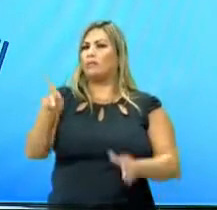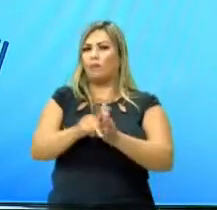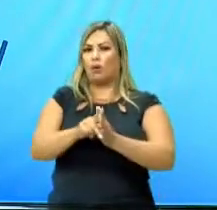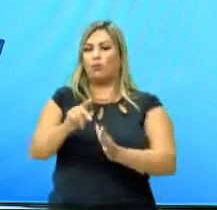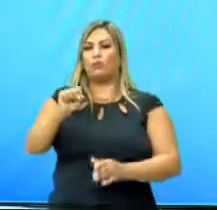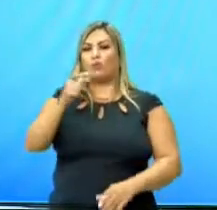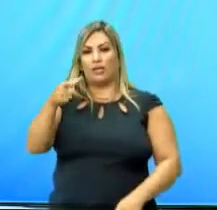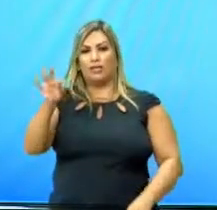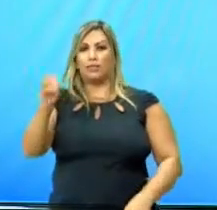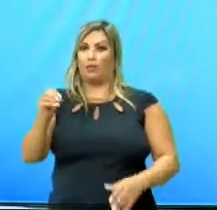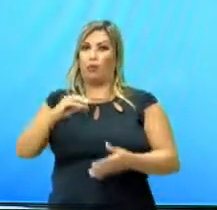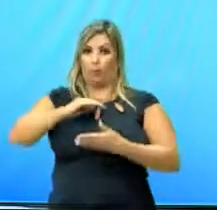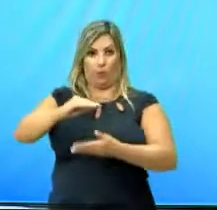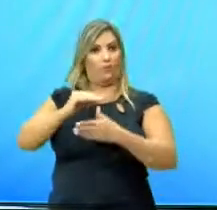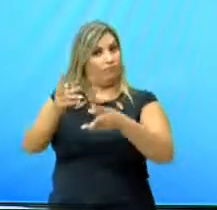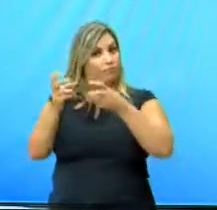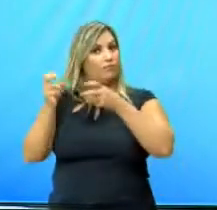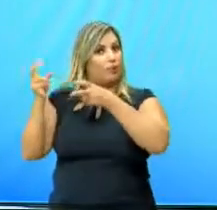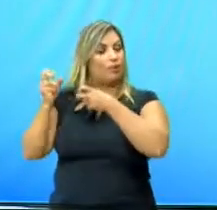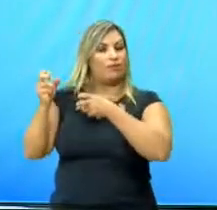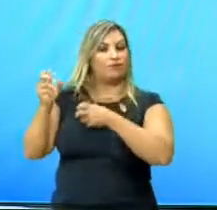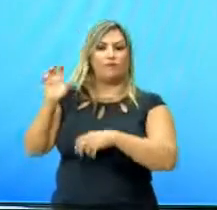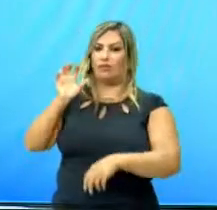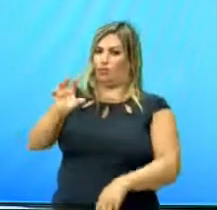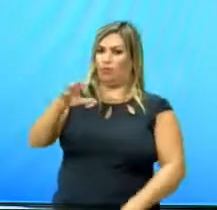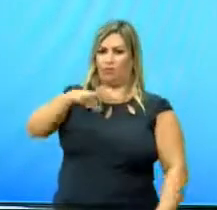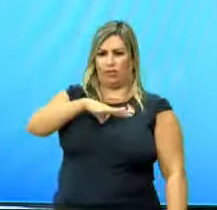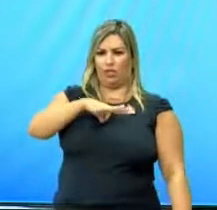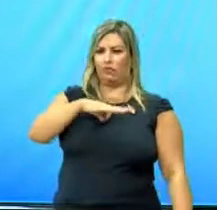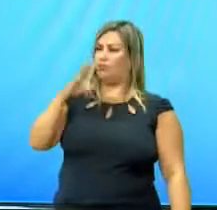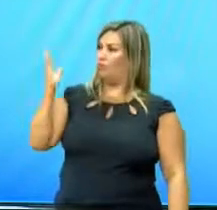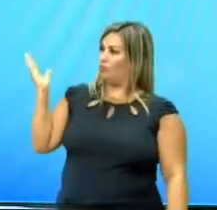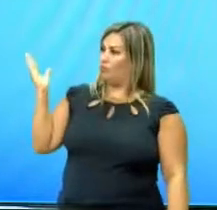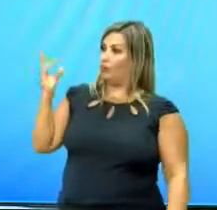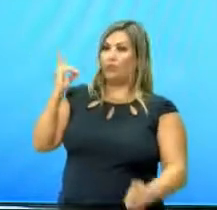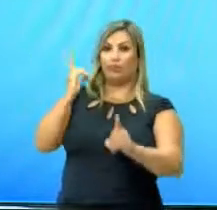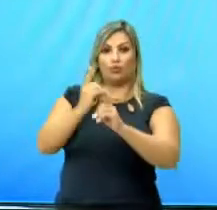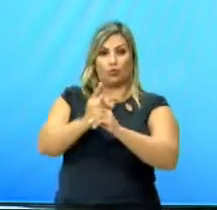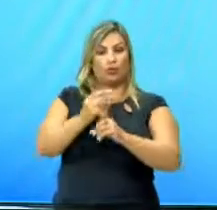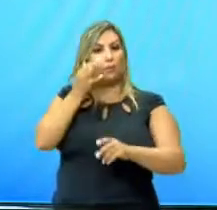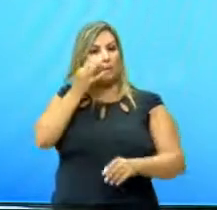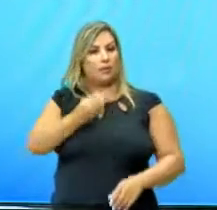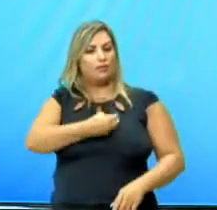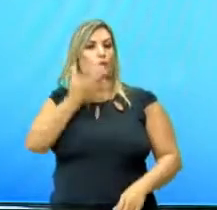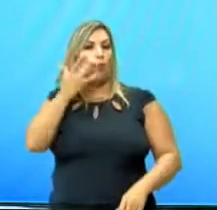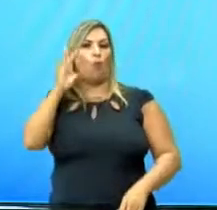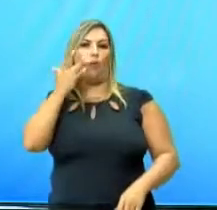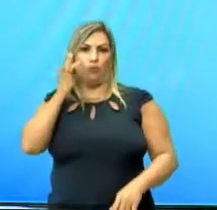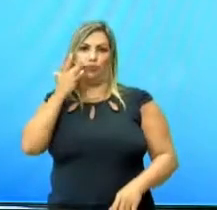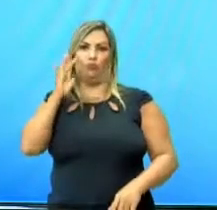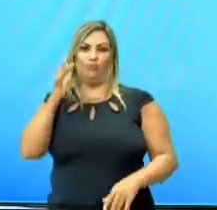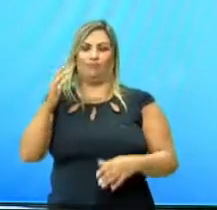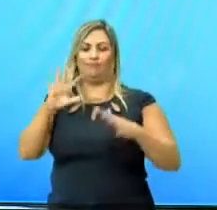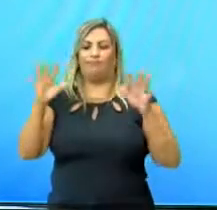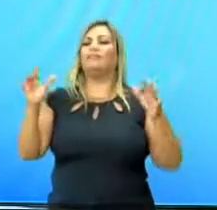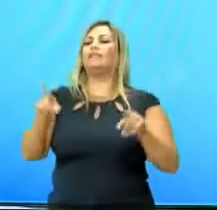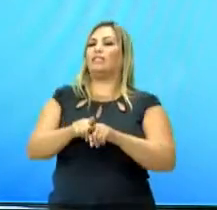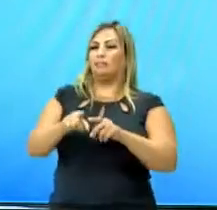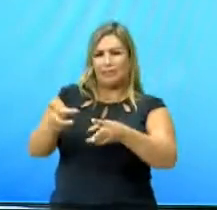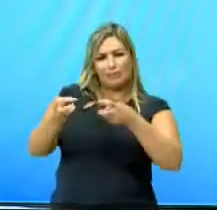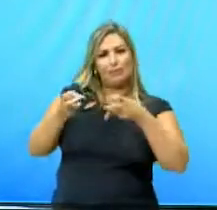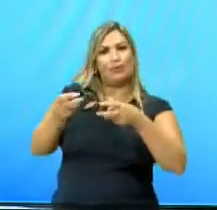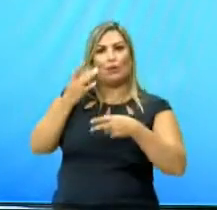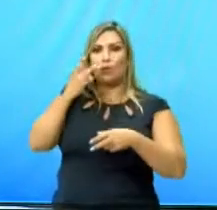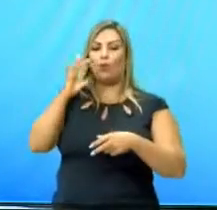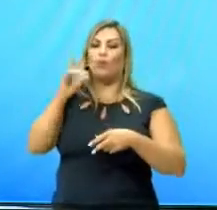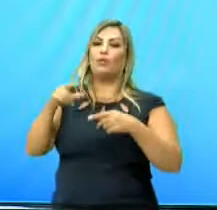produtos ali eram explorados. Na região centro-oeste, vai descobrir ali a presença do ouro, que começa a exploração com